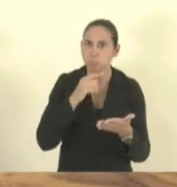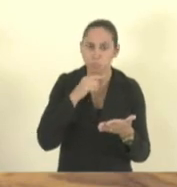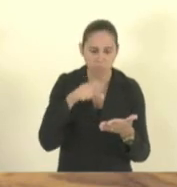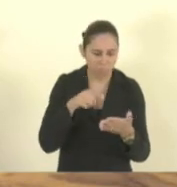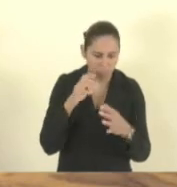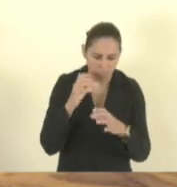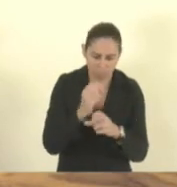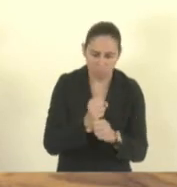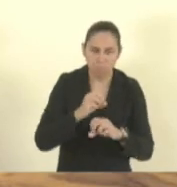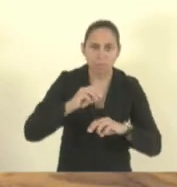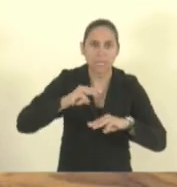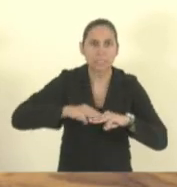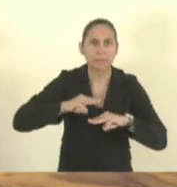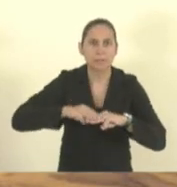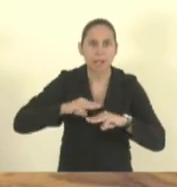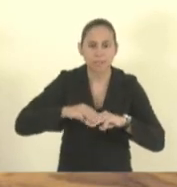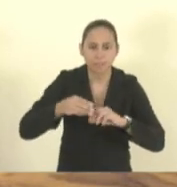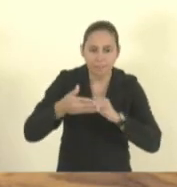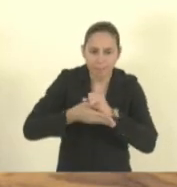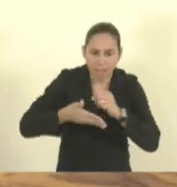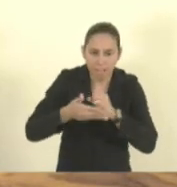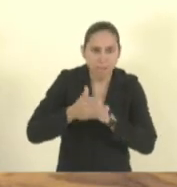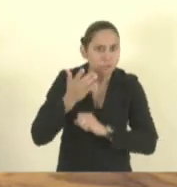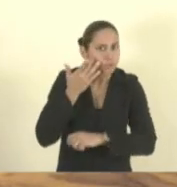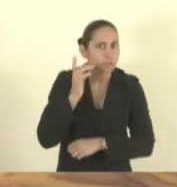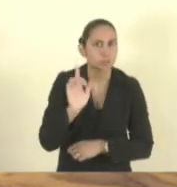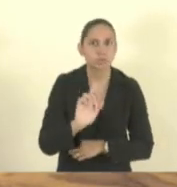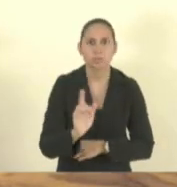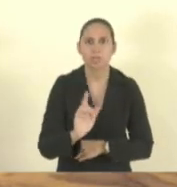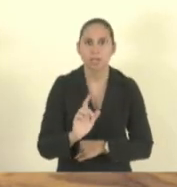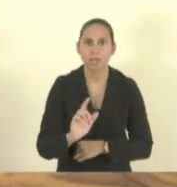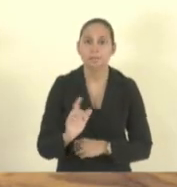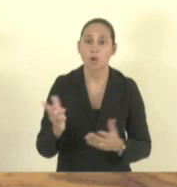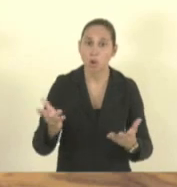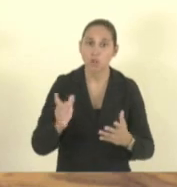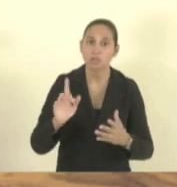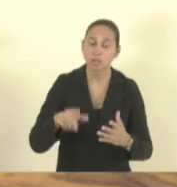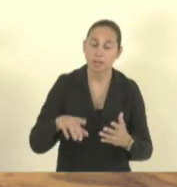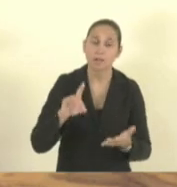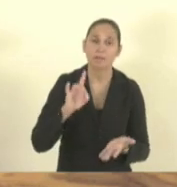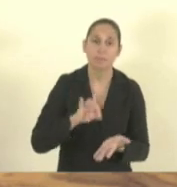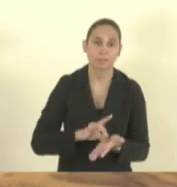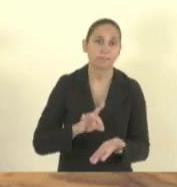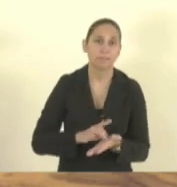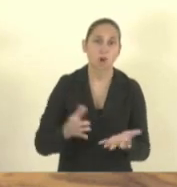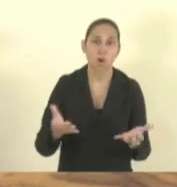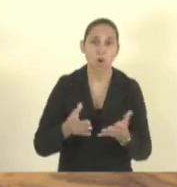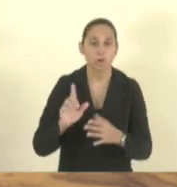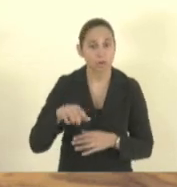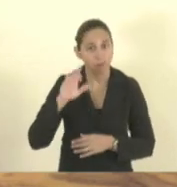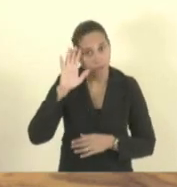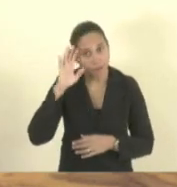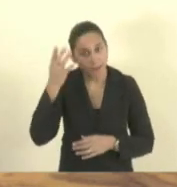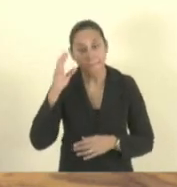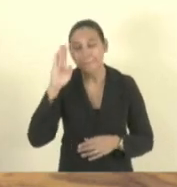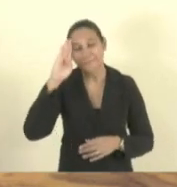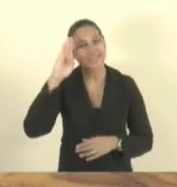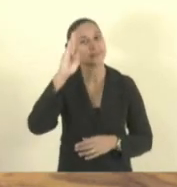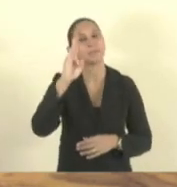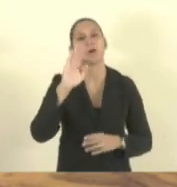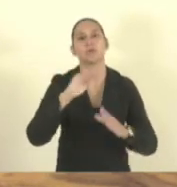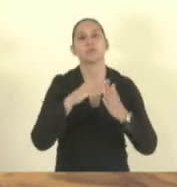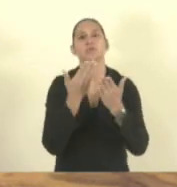matemático básico. É isso que a gente tem visto, principalmente nas escolas estaduais